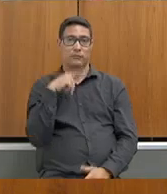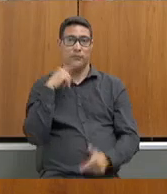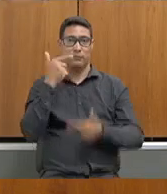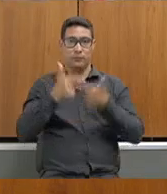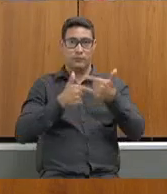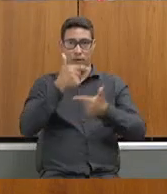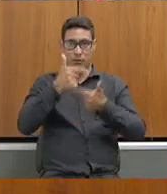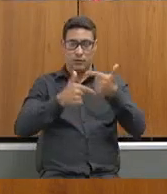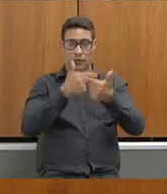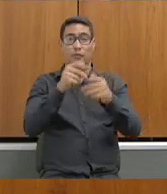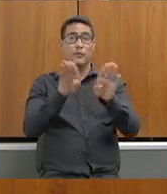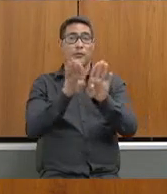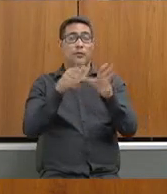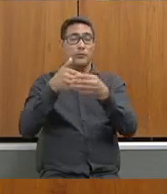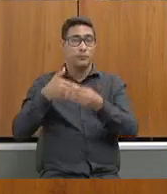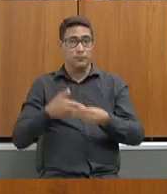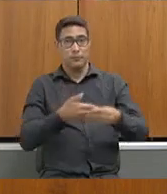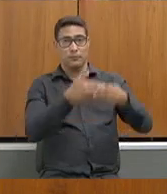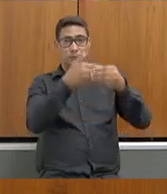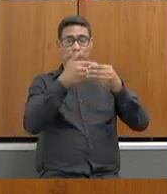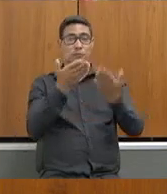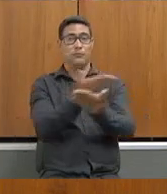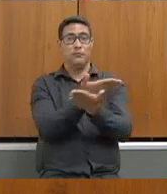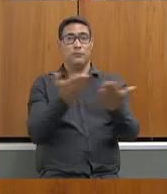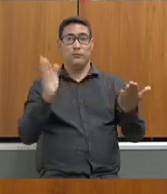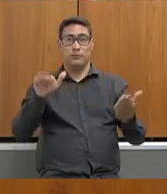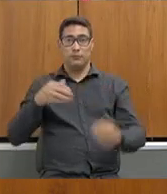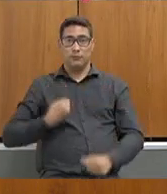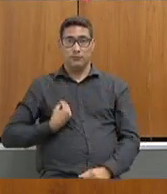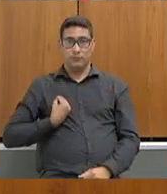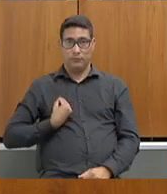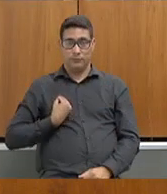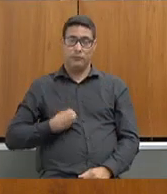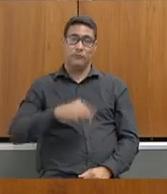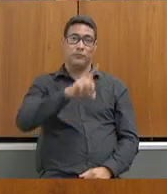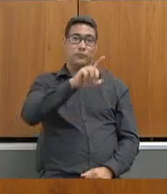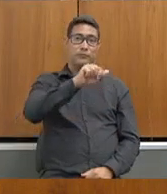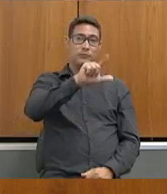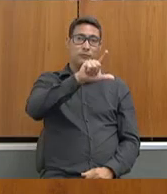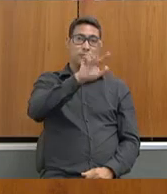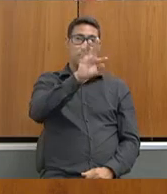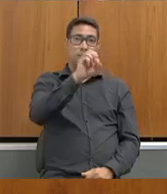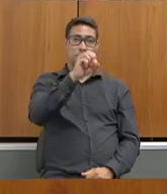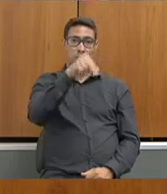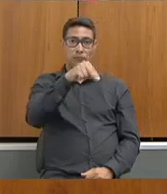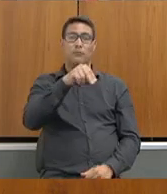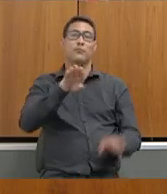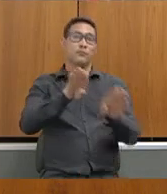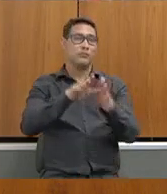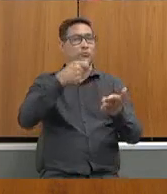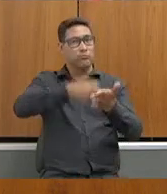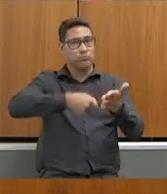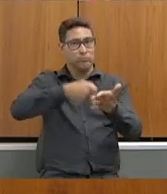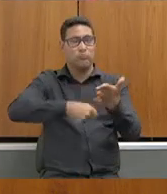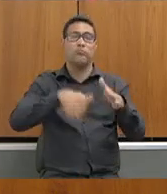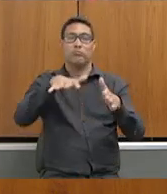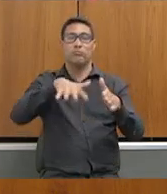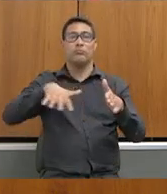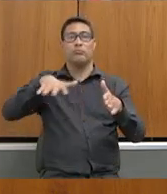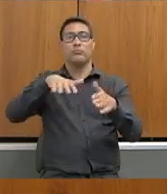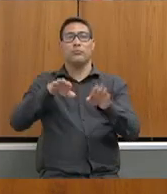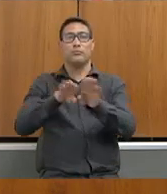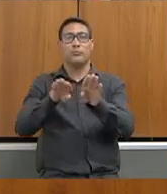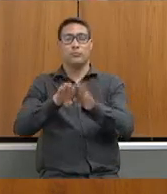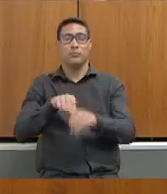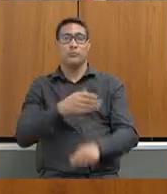Eu quero cumprimentar aqui os colegas que estão presencialmente, deputado Dalmo, muito querido e atuante na área também, o amigo